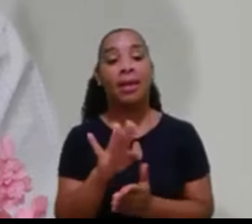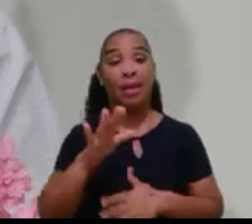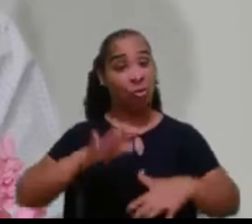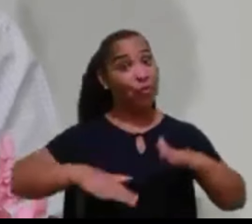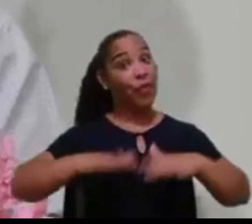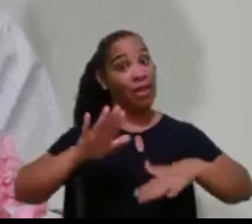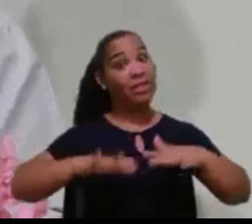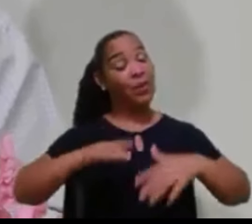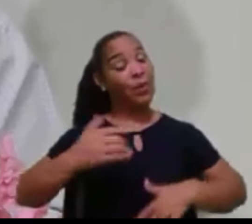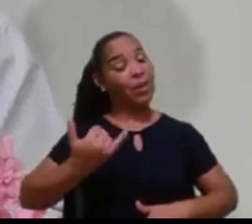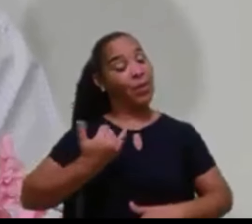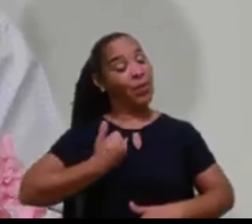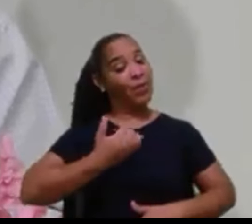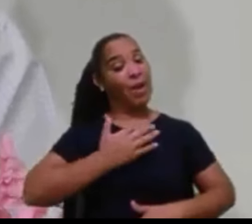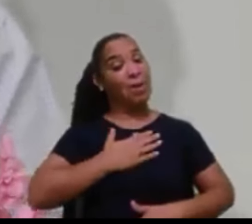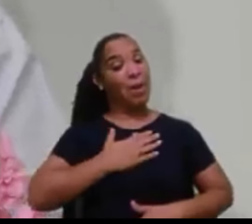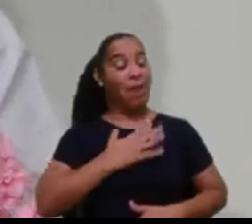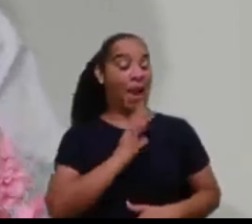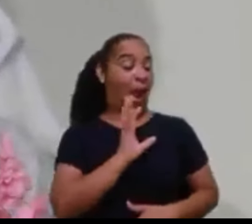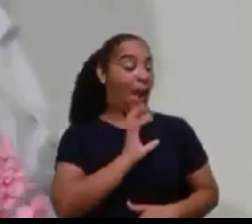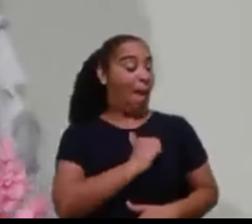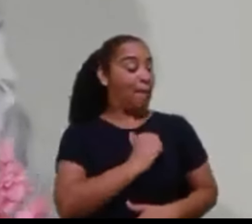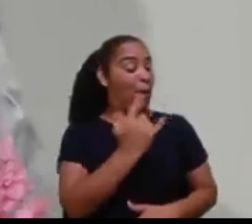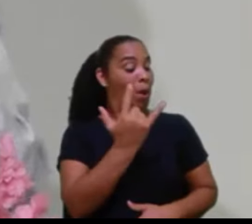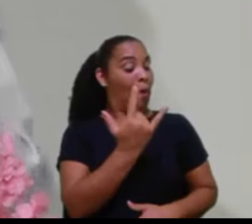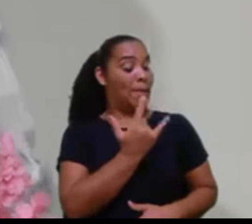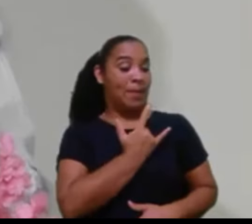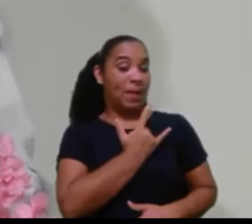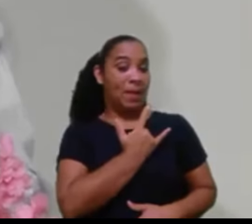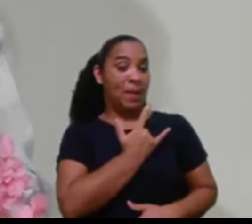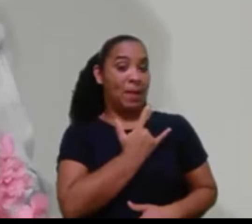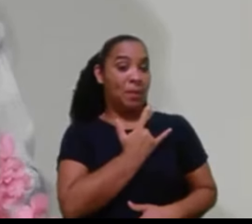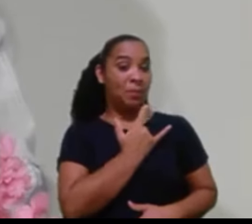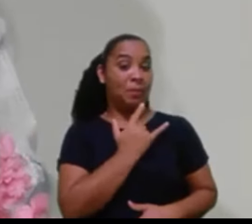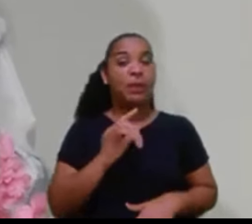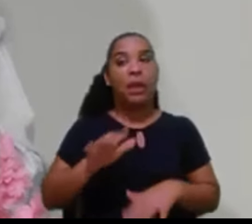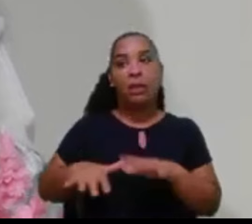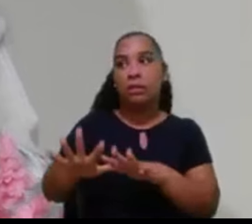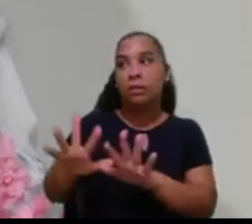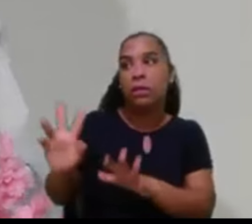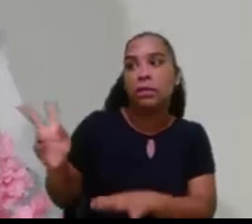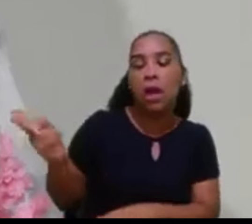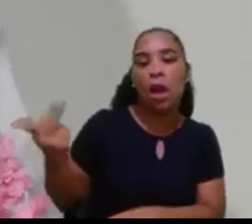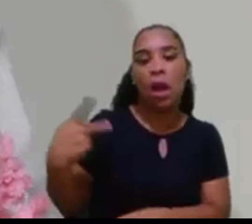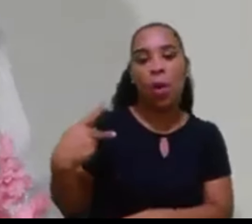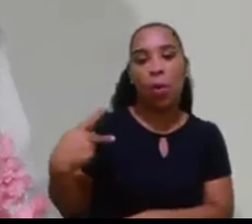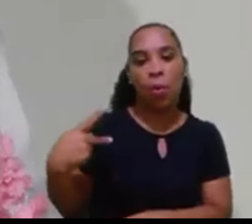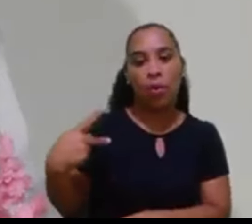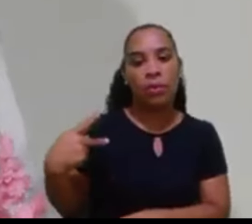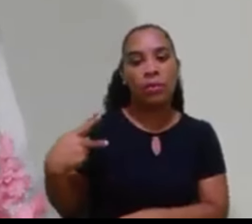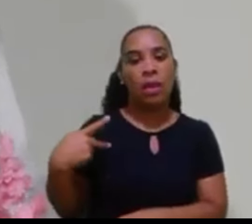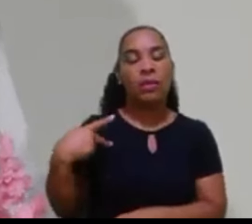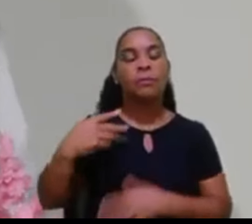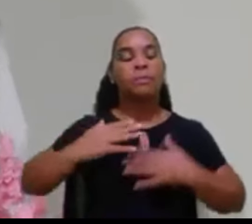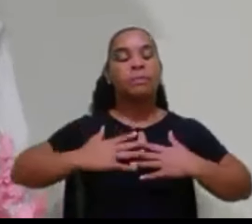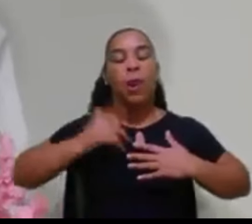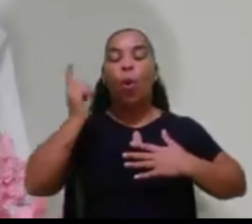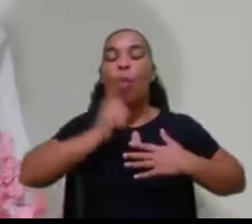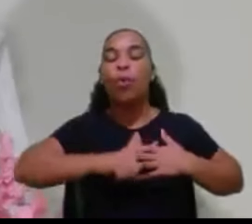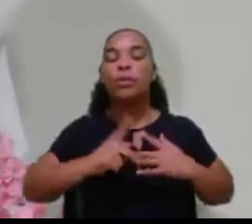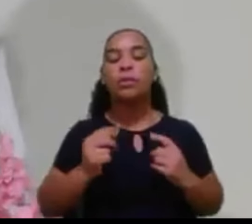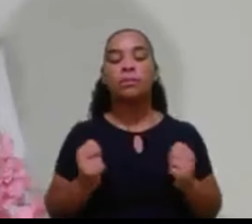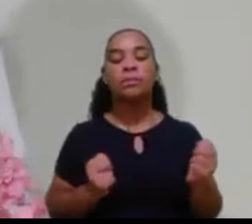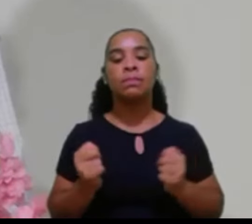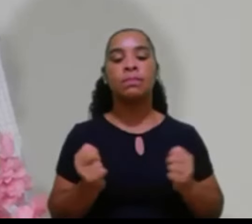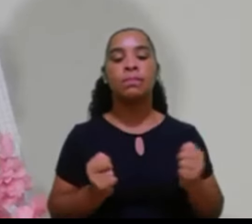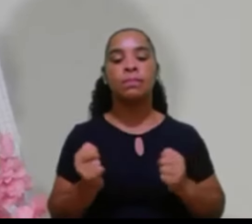Porque eu aprendi a me amar. Então, vamos dizer, uma cilada. E eu consegui ficar sereno. Então,